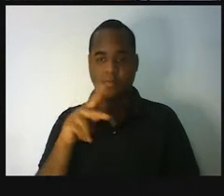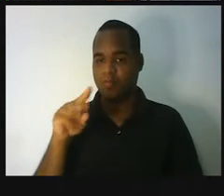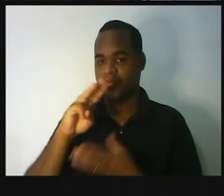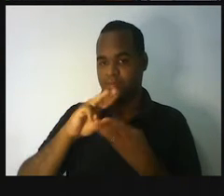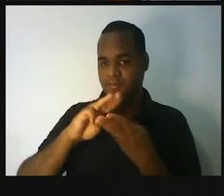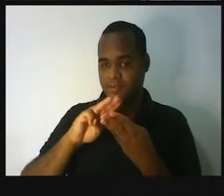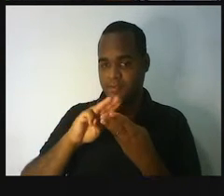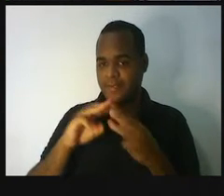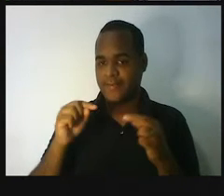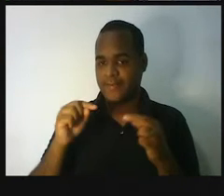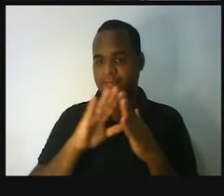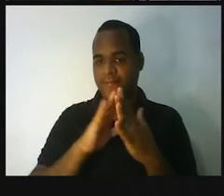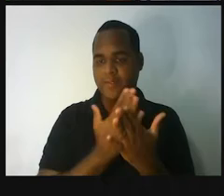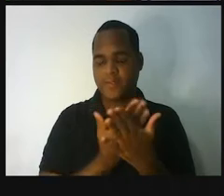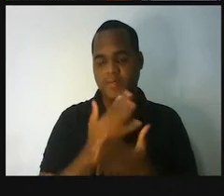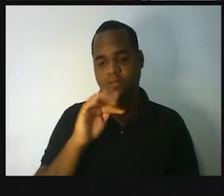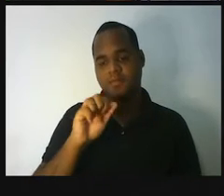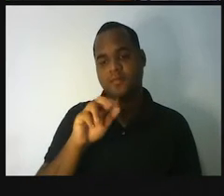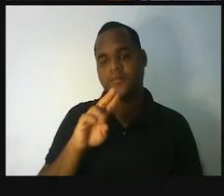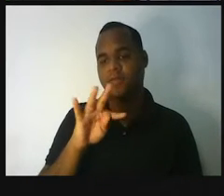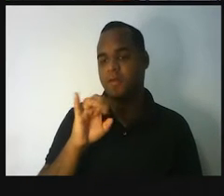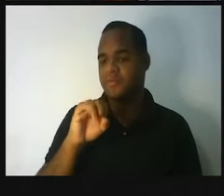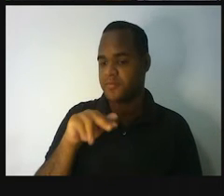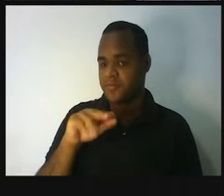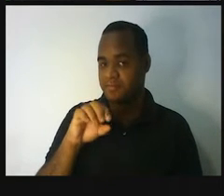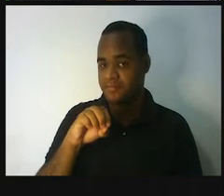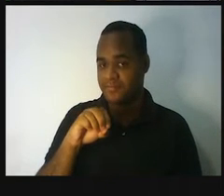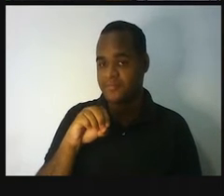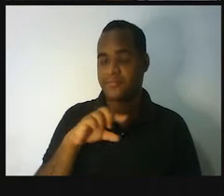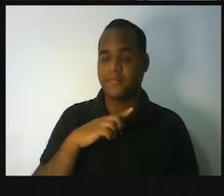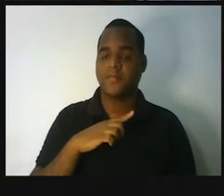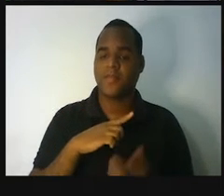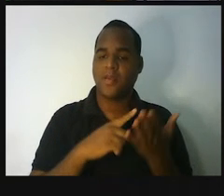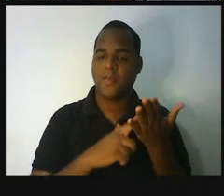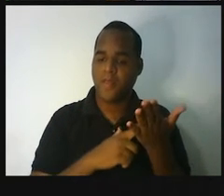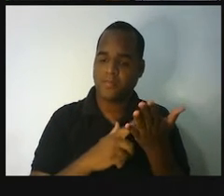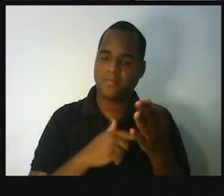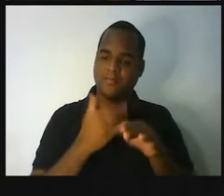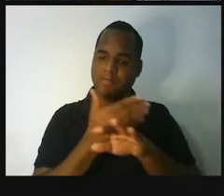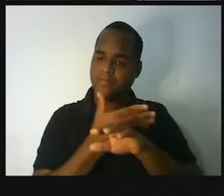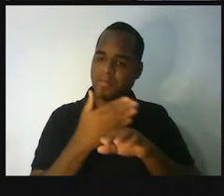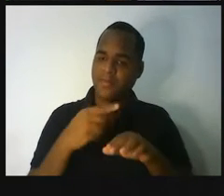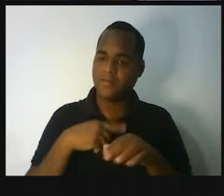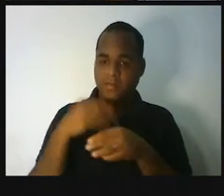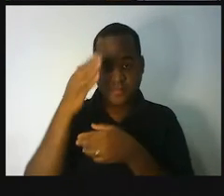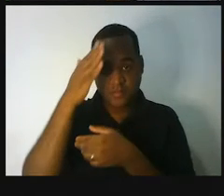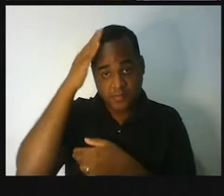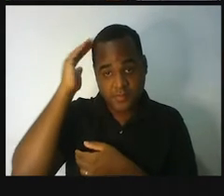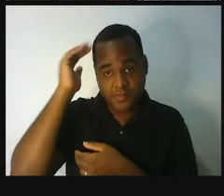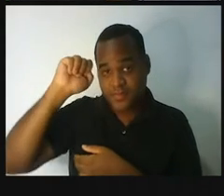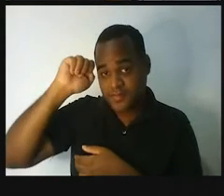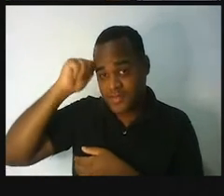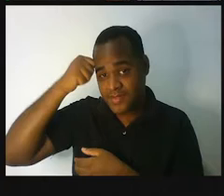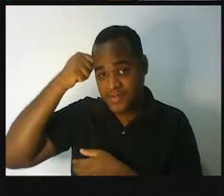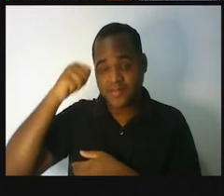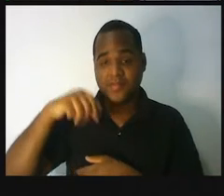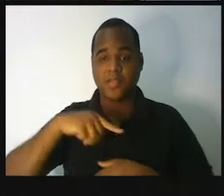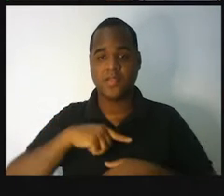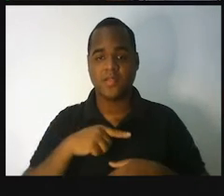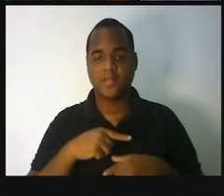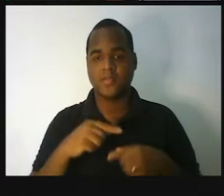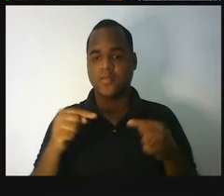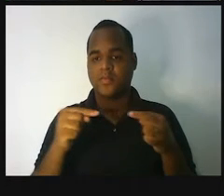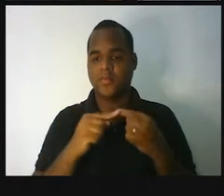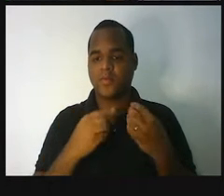matemática da Escola Municipal Faustino Dias Lima. Eu tenho pele branca, cabelo preto, estou vestindo uma camisa